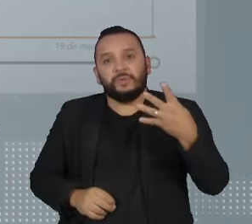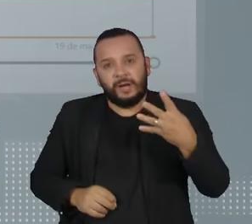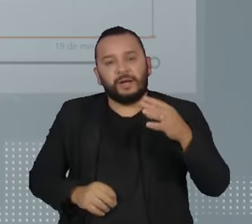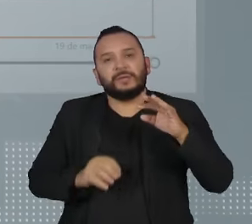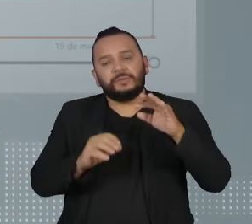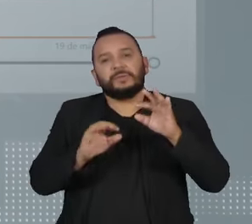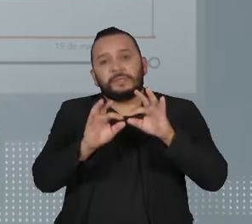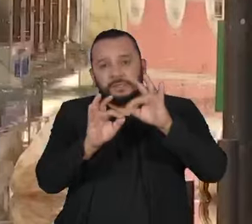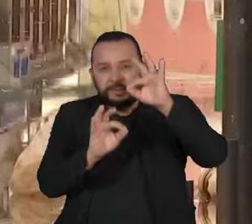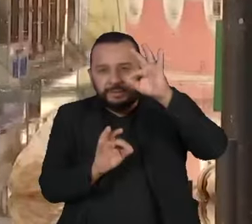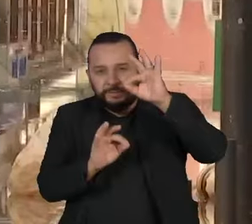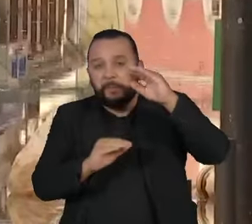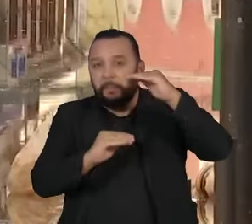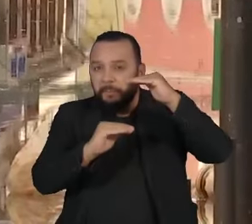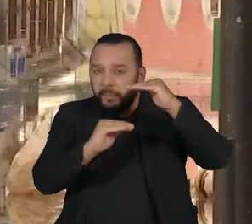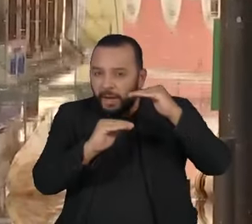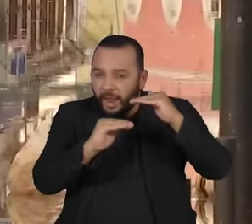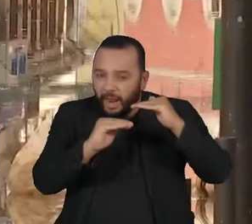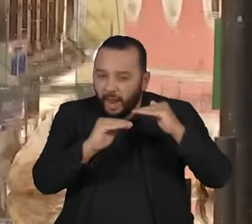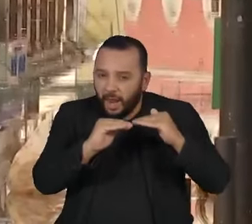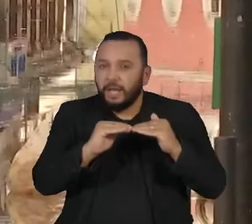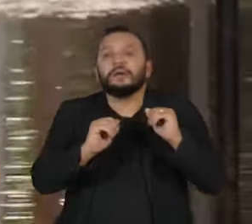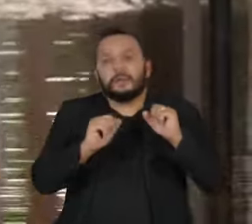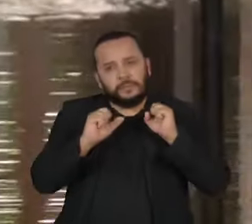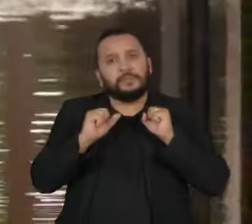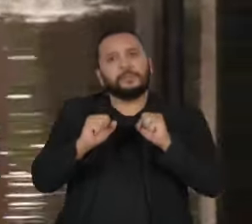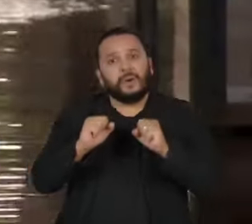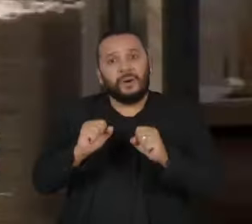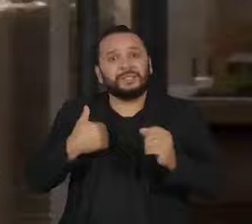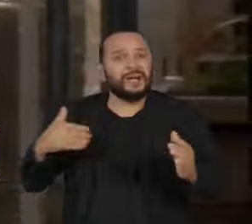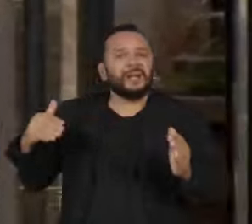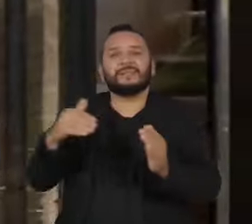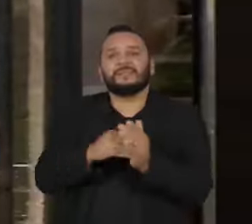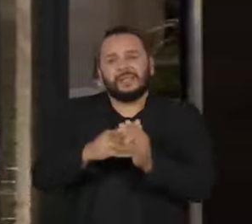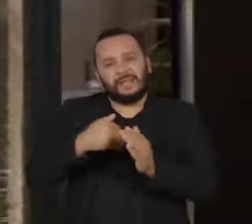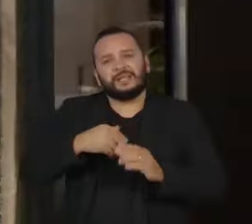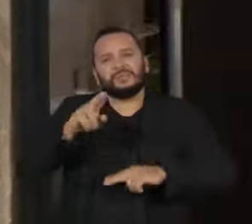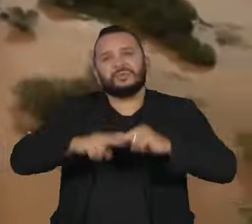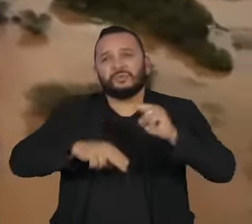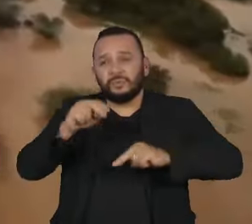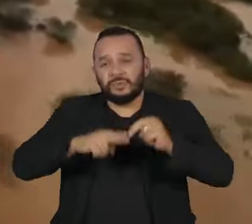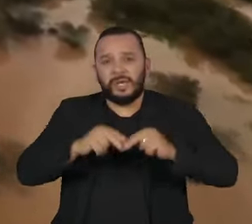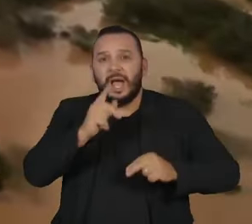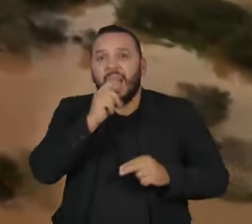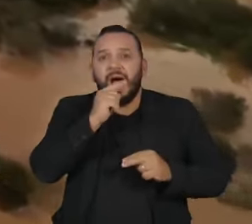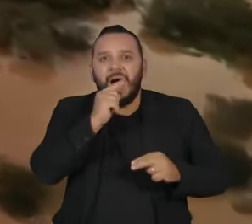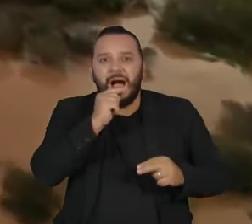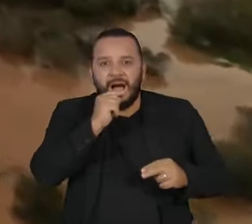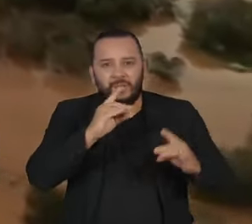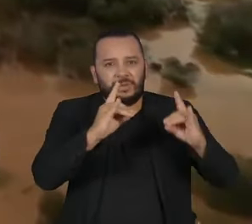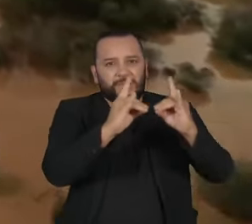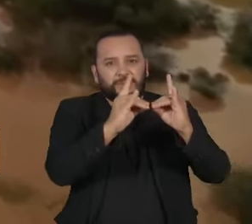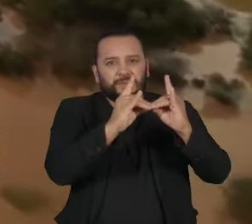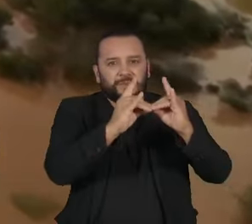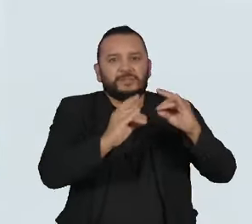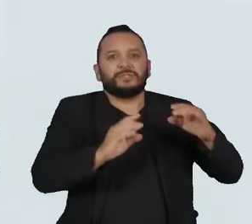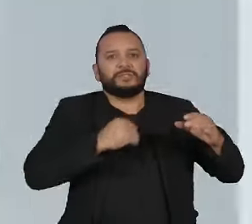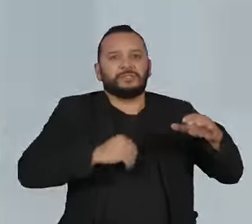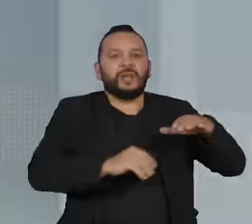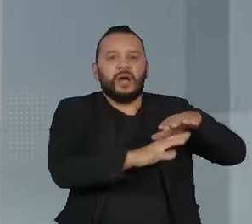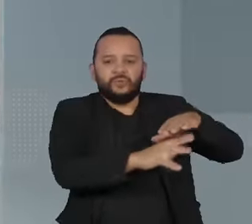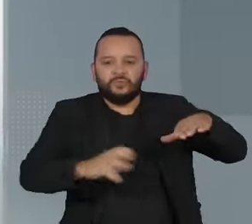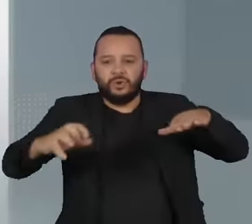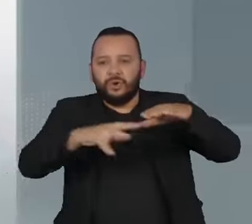período na segunda-feira. A cheia pode durar até meados de junho e o que sai do Guaíba escoa para a Lagoa dos Patos.